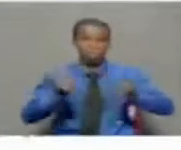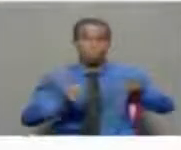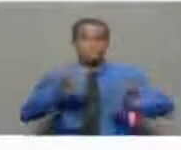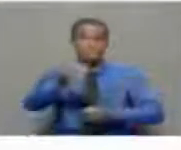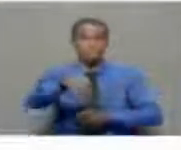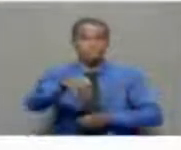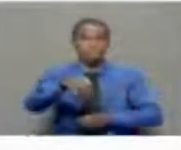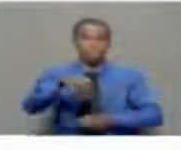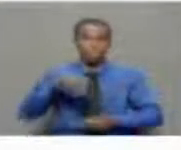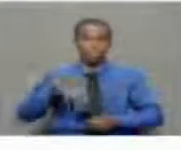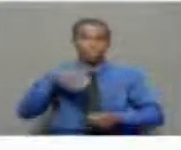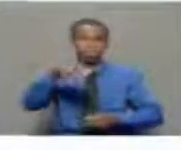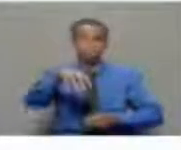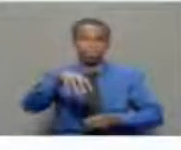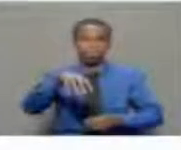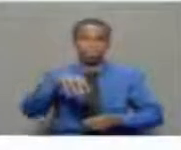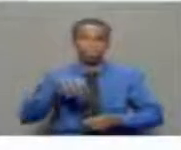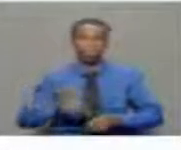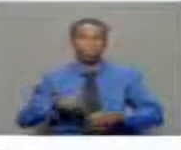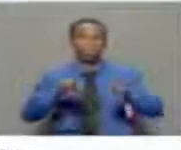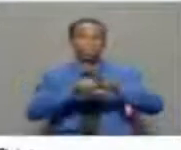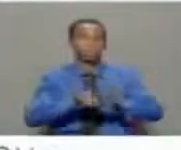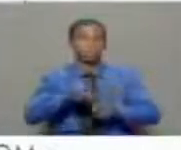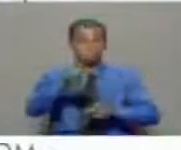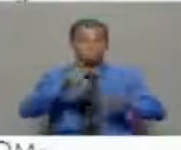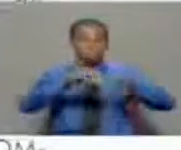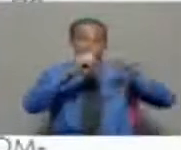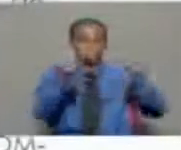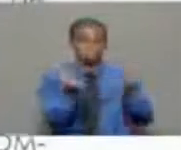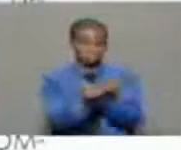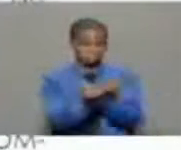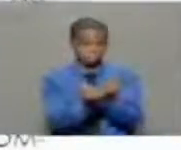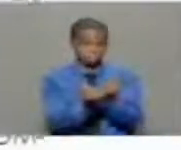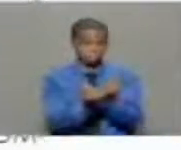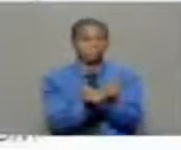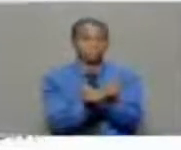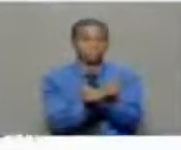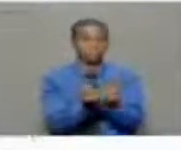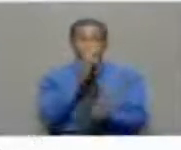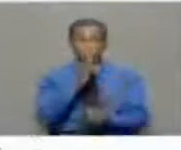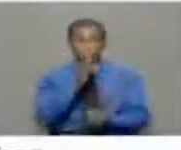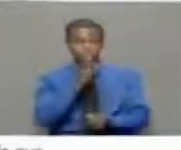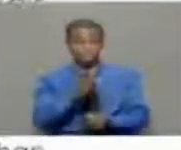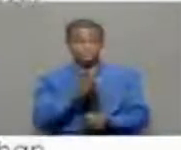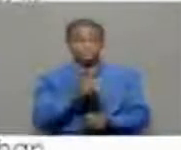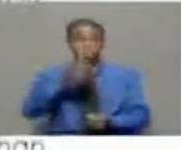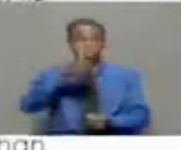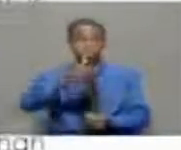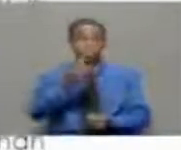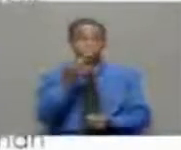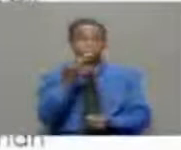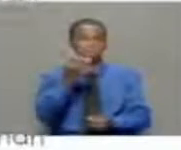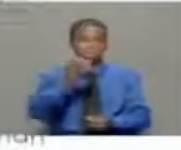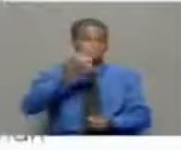empresa Biocom, companhia de bioenergia de Angola limitada, através da Koshan SA, a